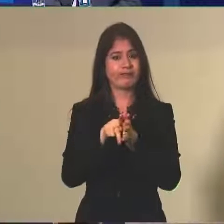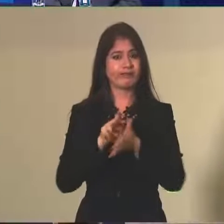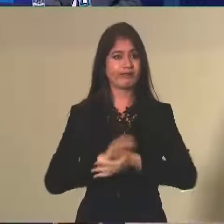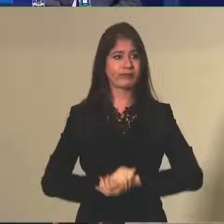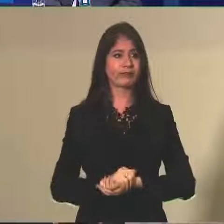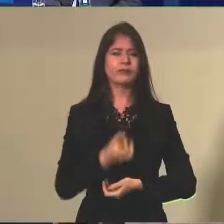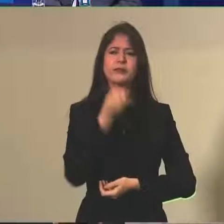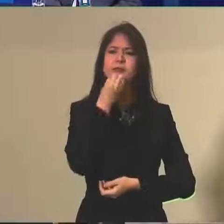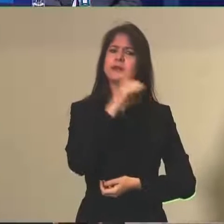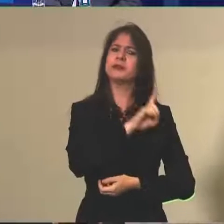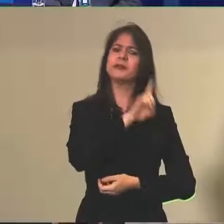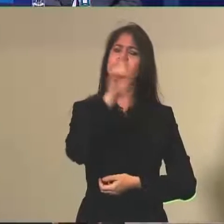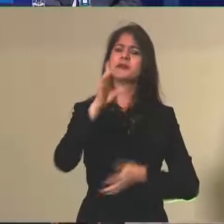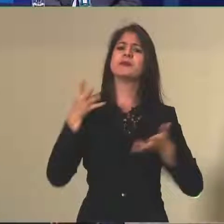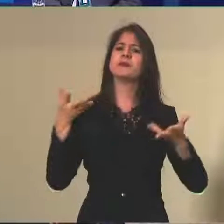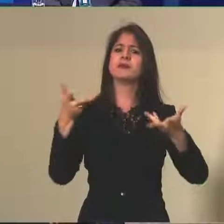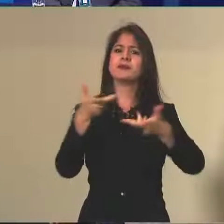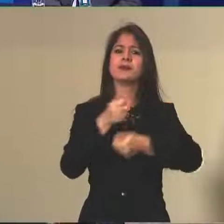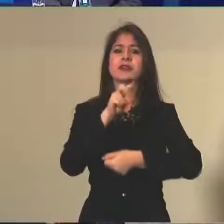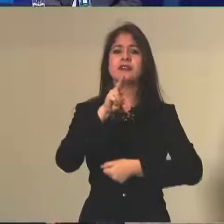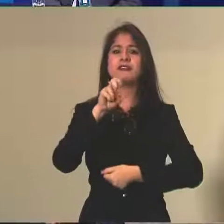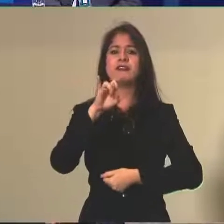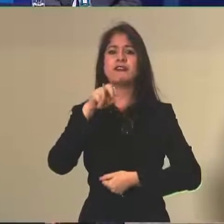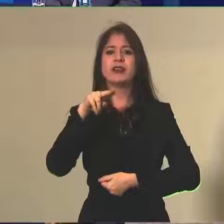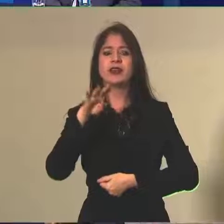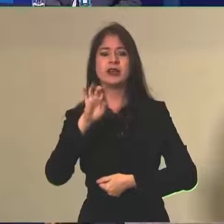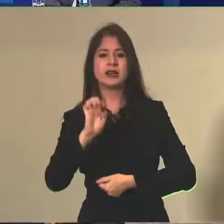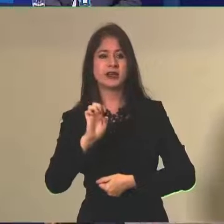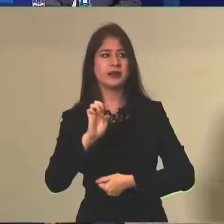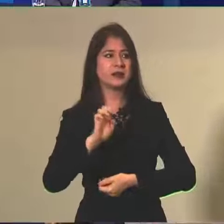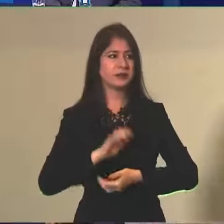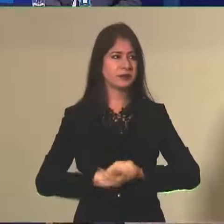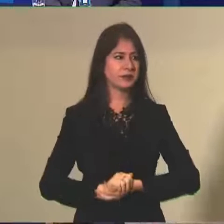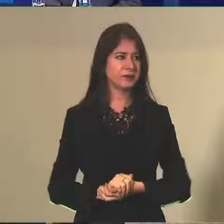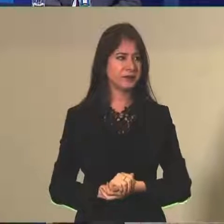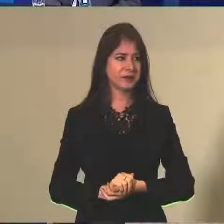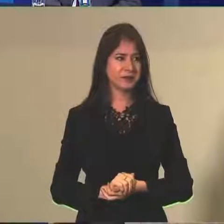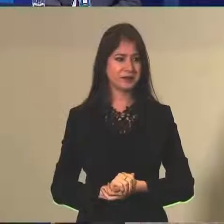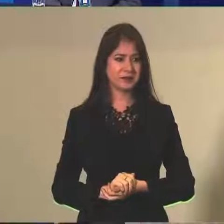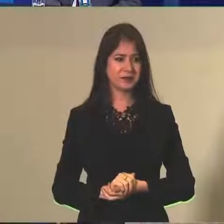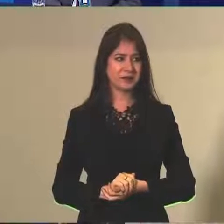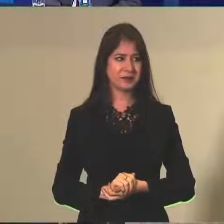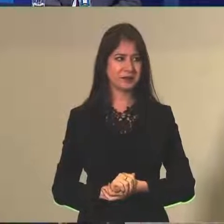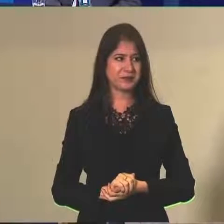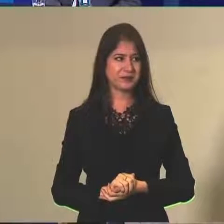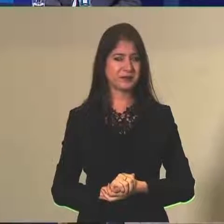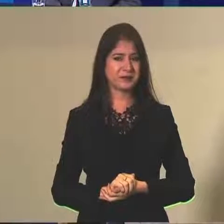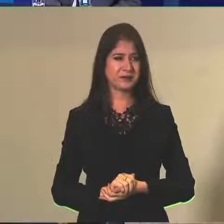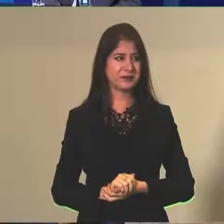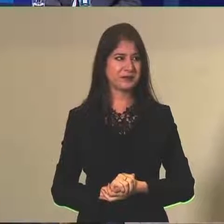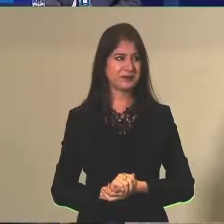Bom dia, ministro, bom dia a todos. Luza Viviane Abreu da IPTV aqui, ministro.